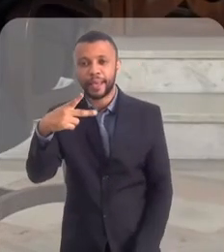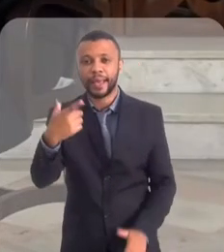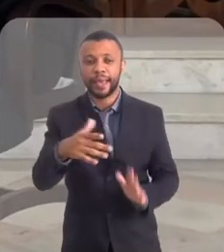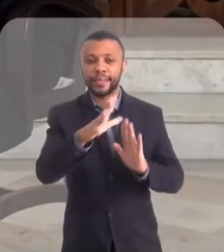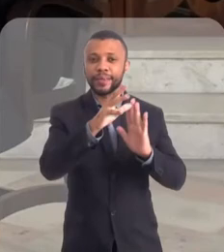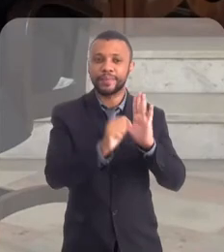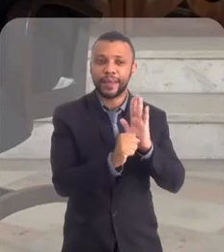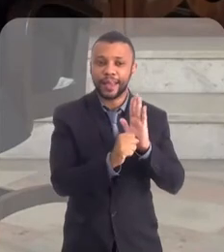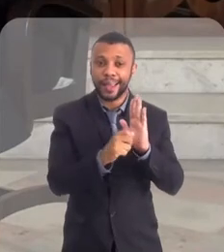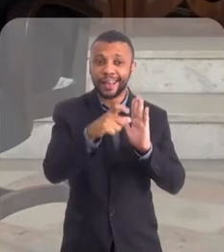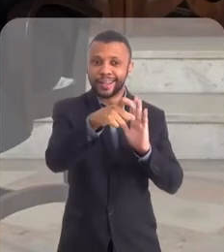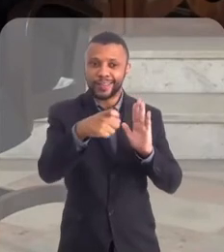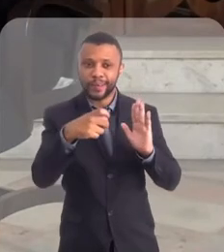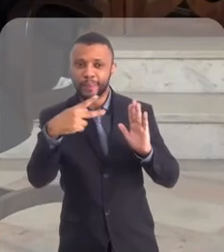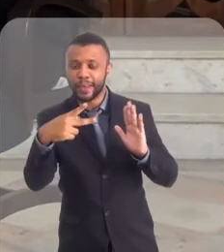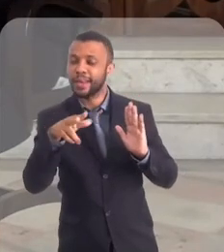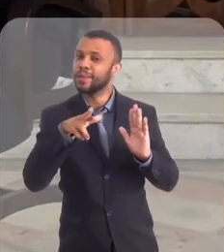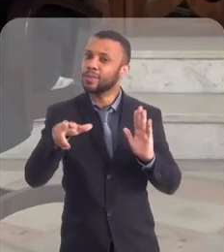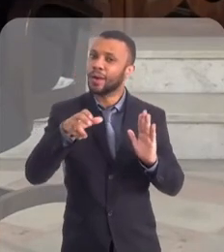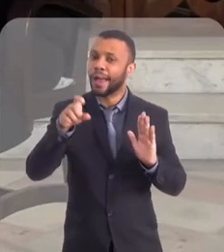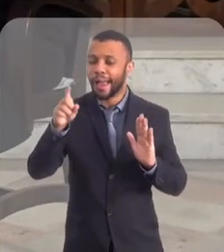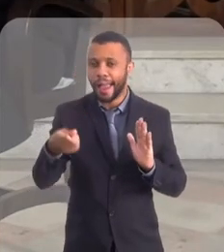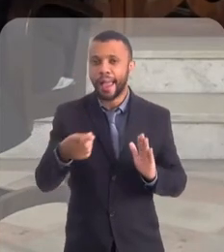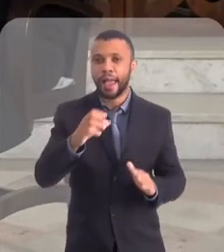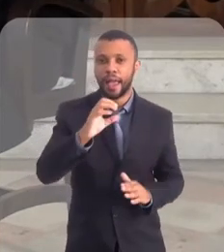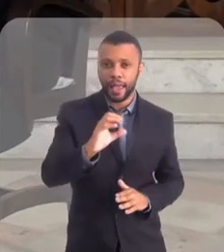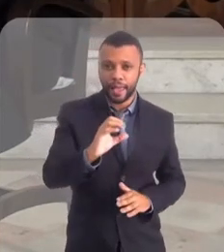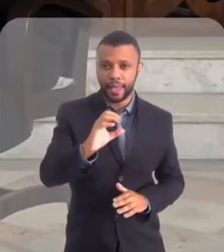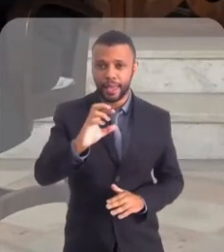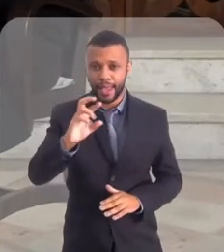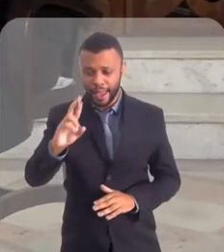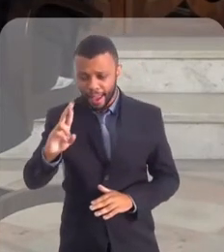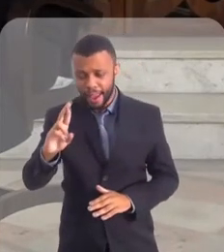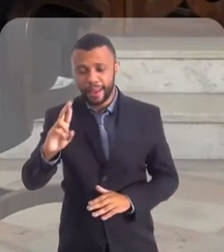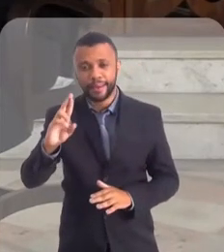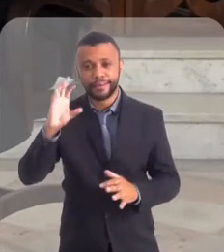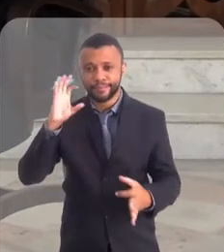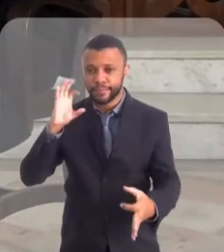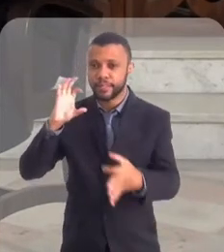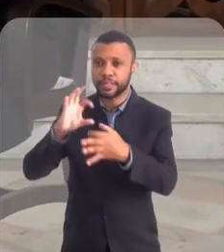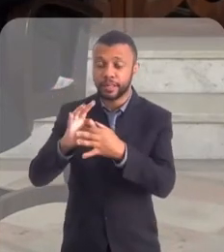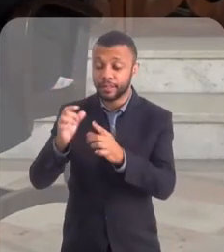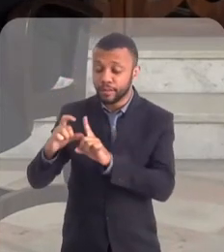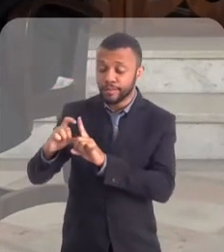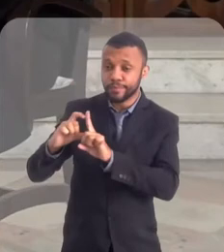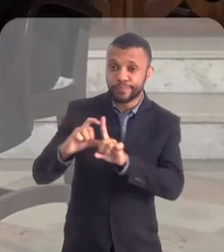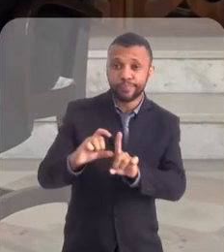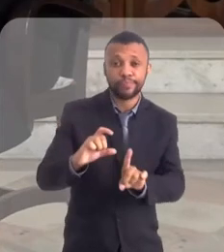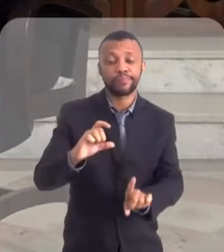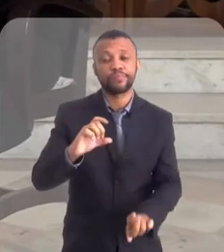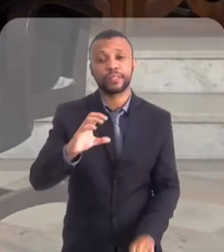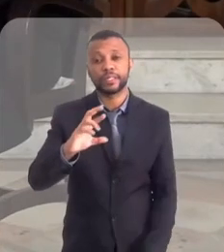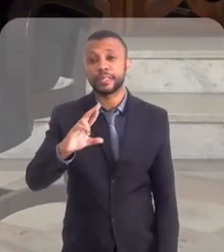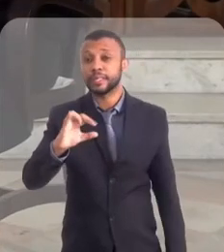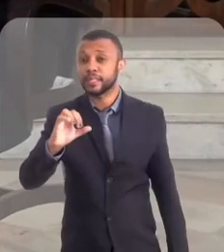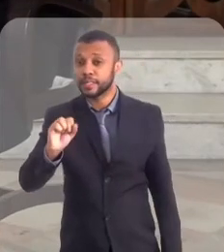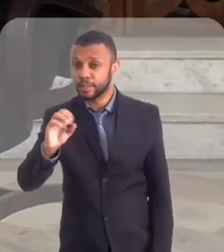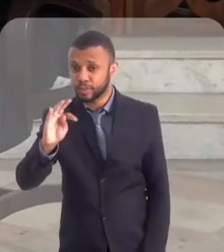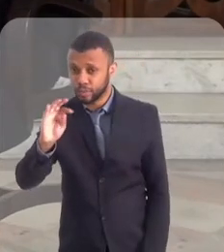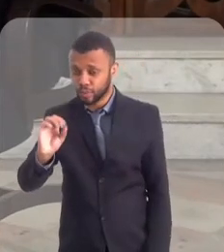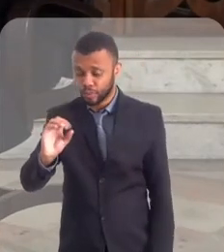todos os lados, que aqui no Brasil fala ser XP, mas não é XP. É K, R. Que é o C e o R da palavra